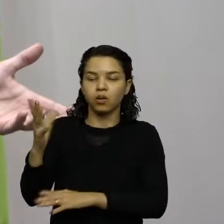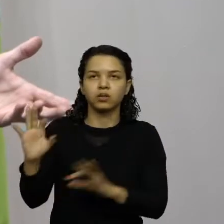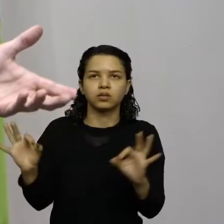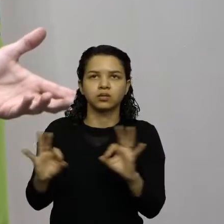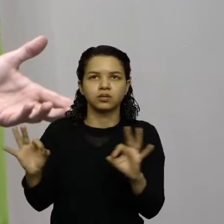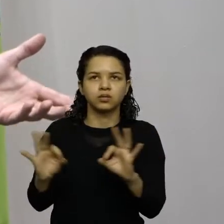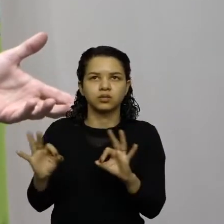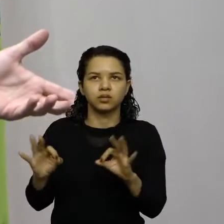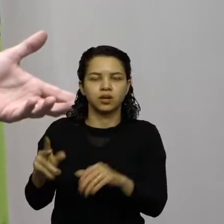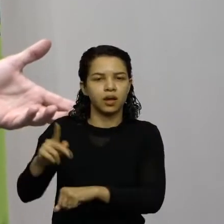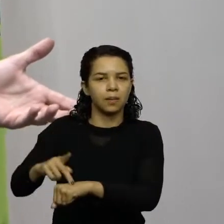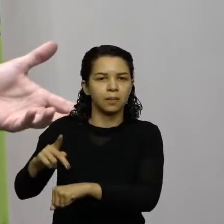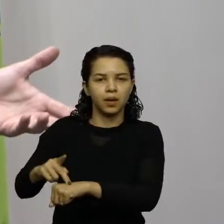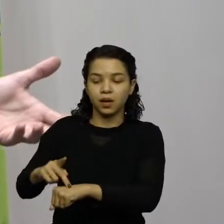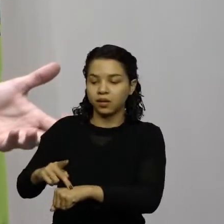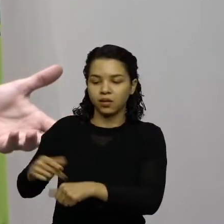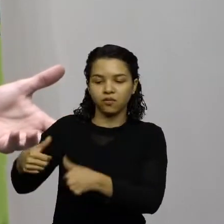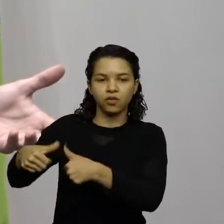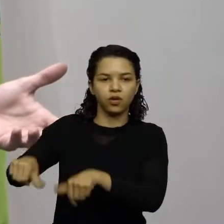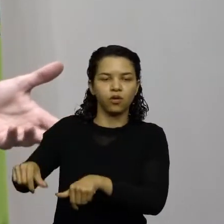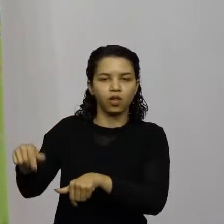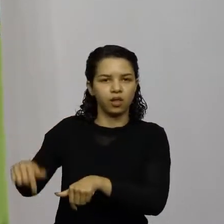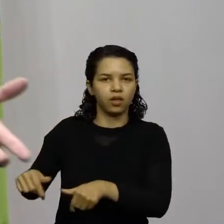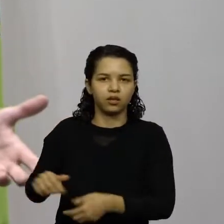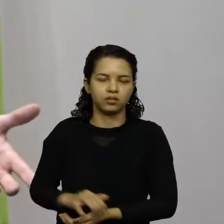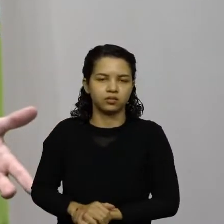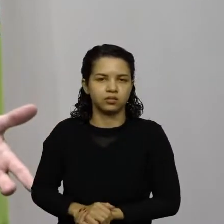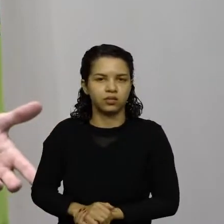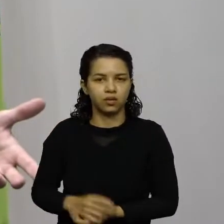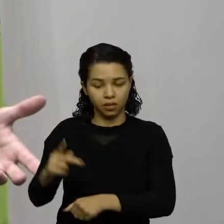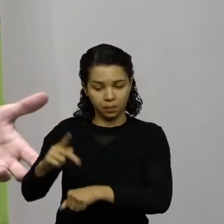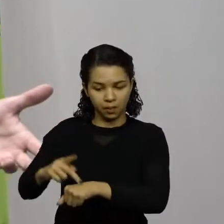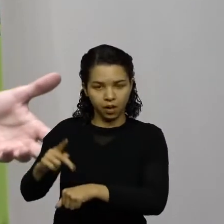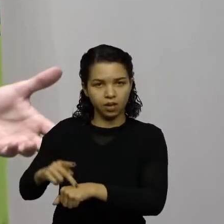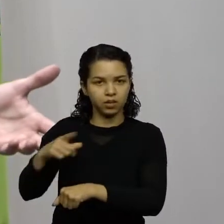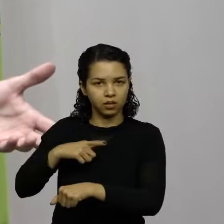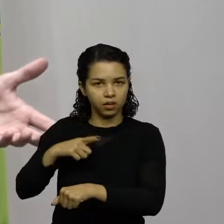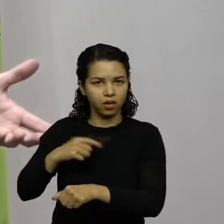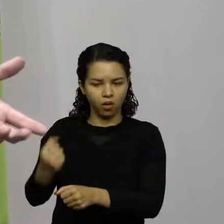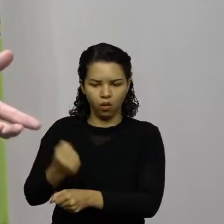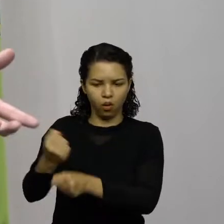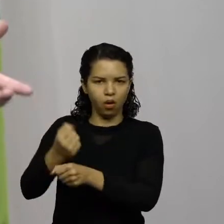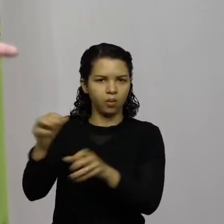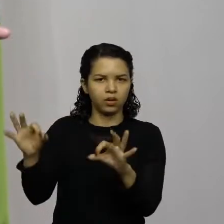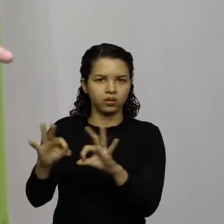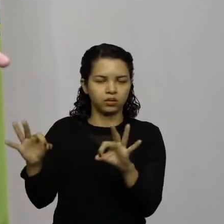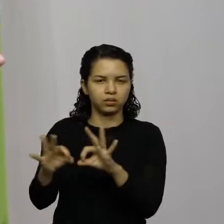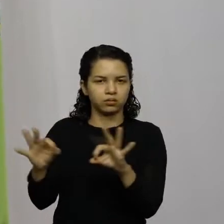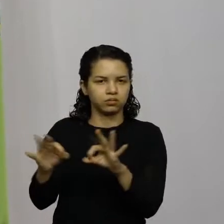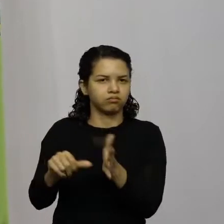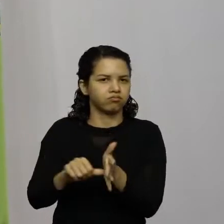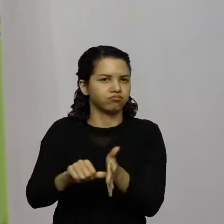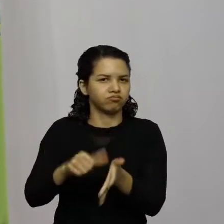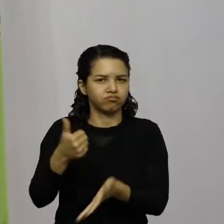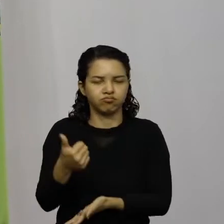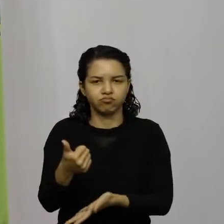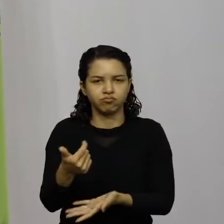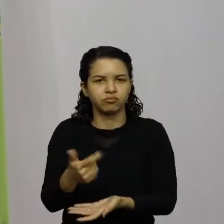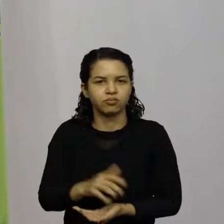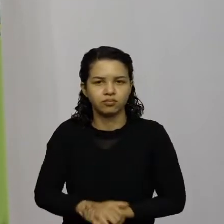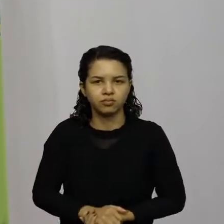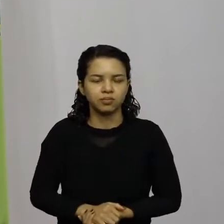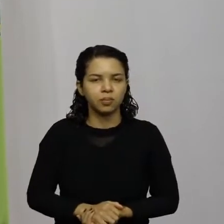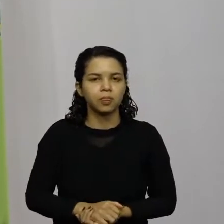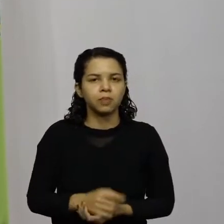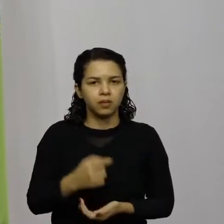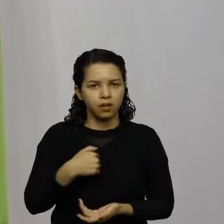A pedra ficou lá, hoje tem uma pedra, só que não tem obra. É a primeira vez que eu trago isso aqui, porque, primeiro